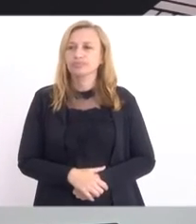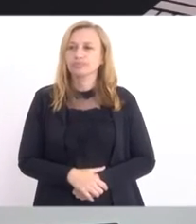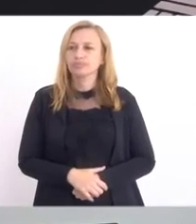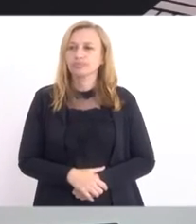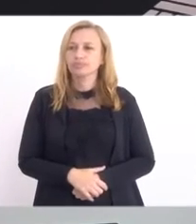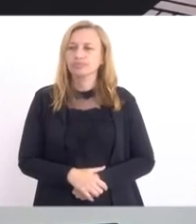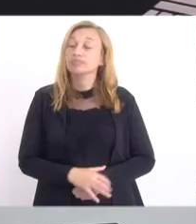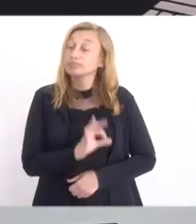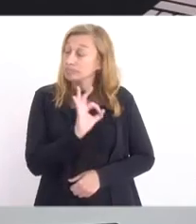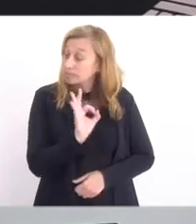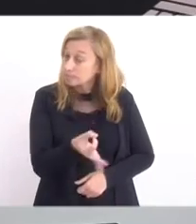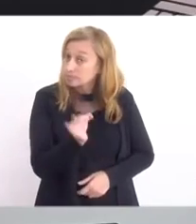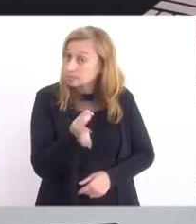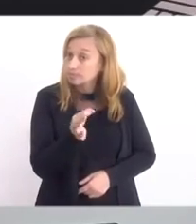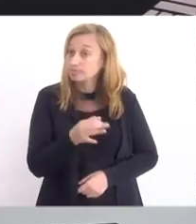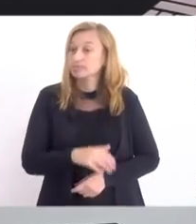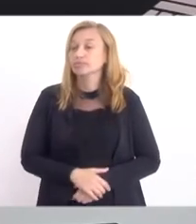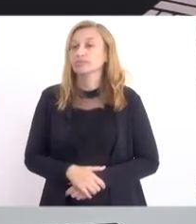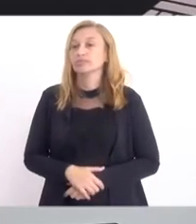e, evidentemente,